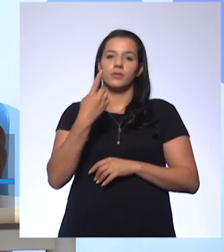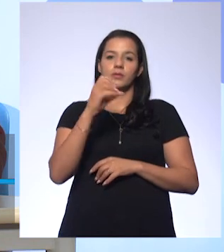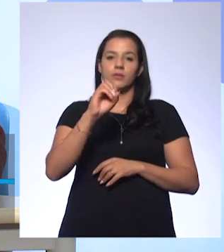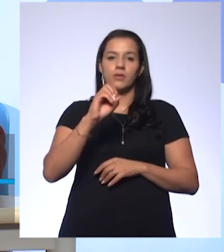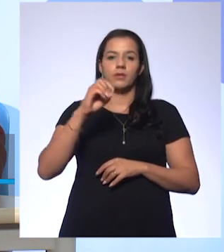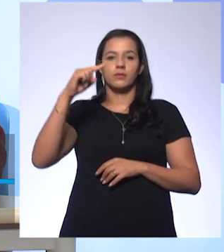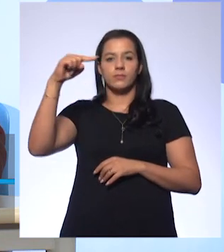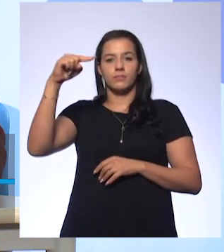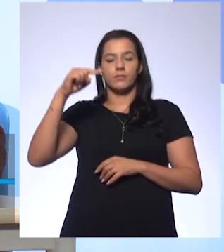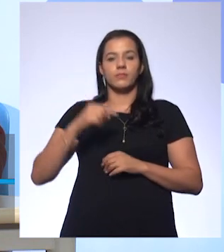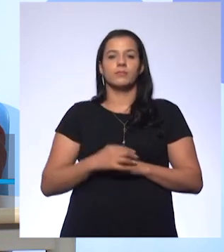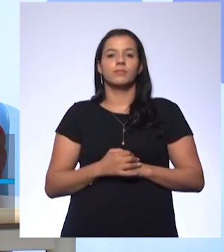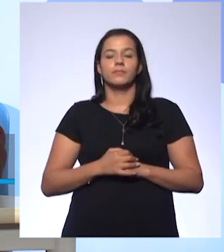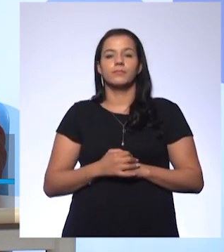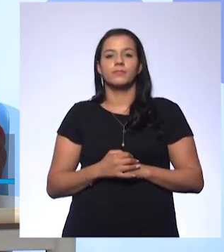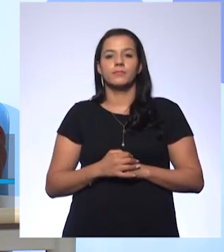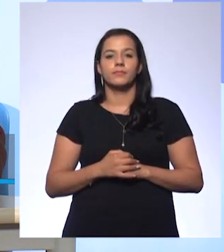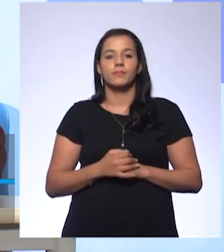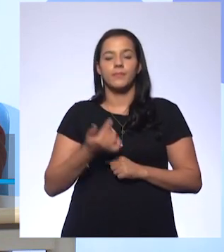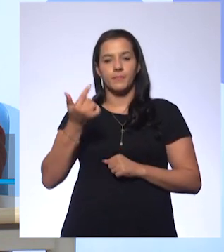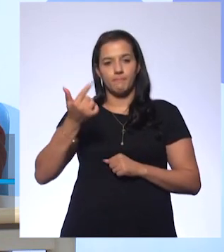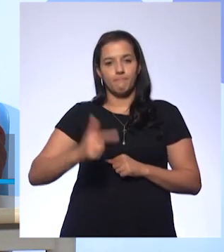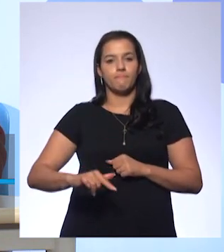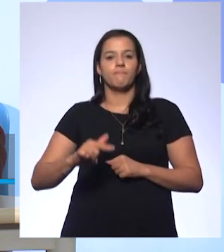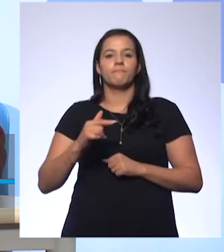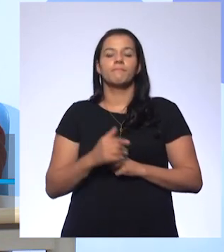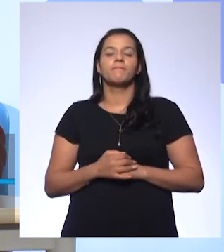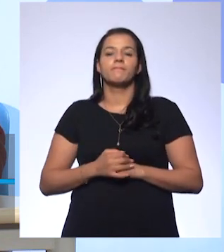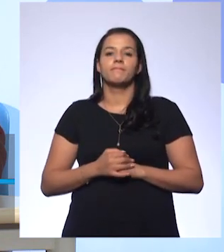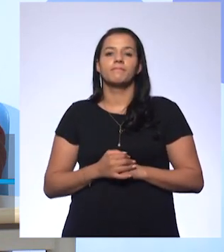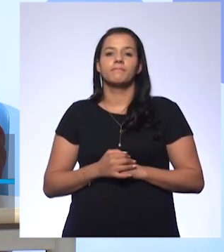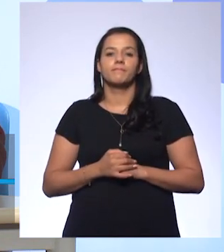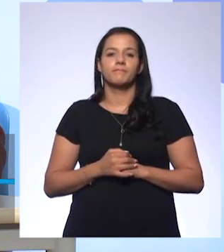Tem mais aqui. Mais indicações aqui.